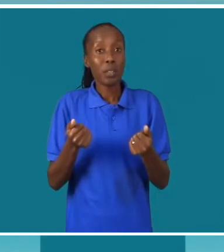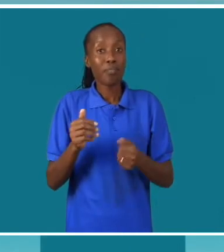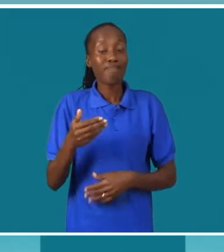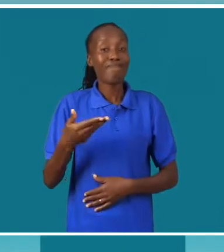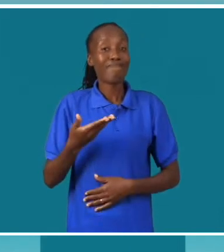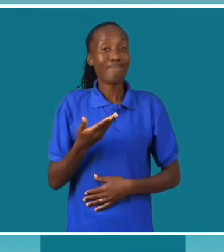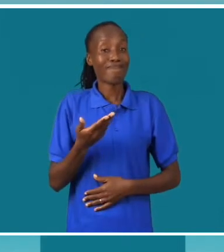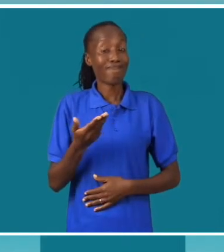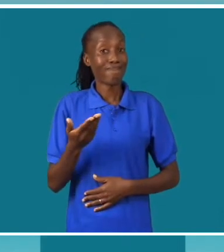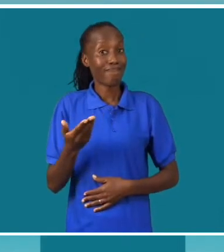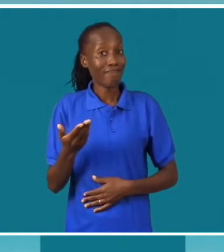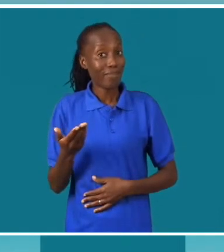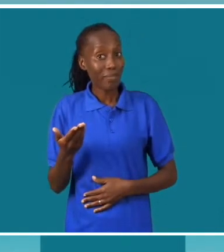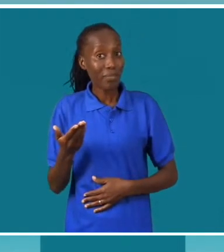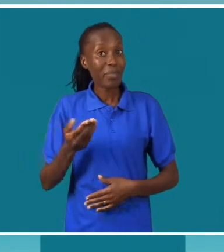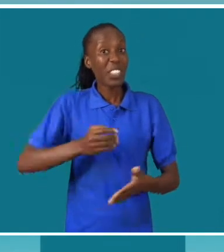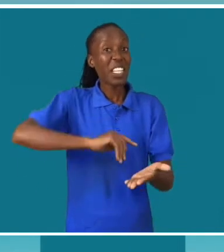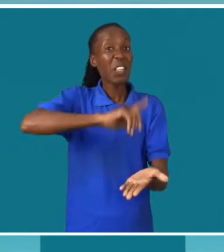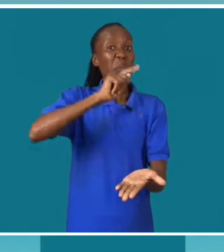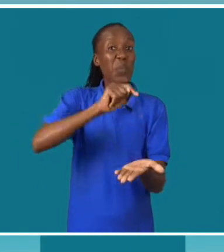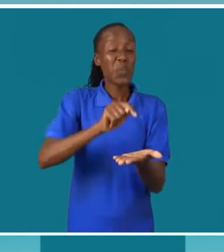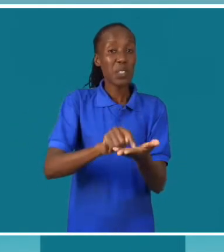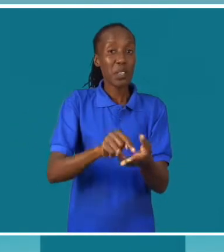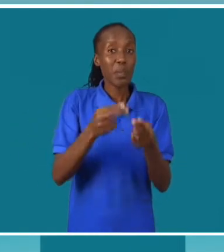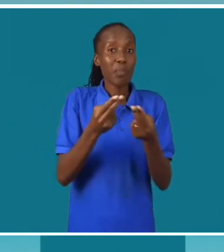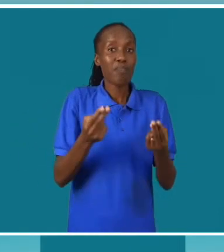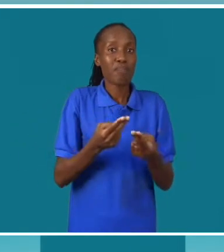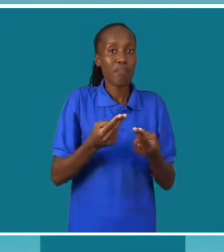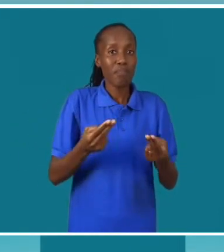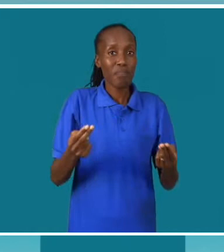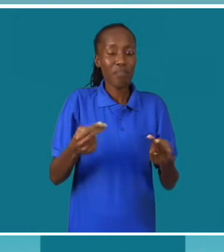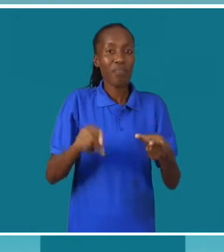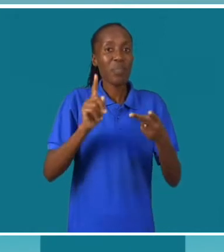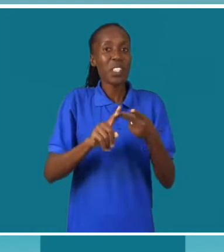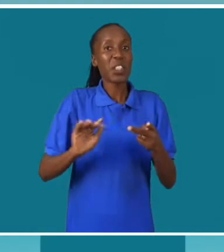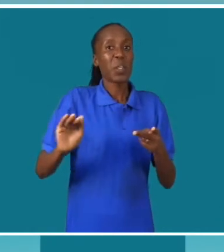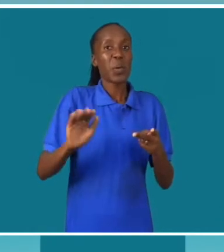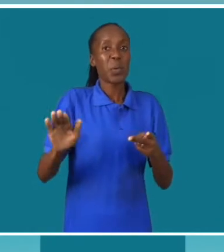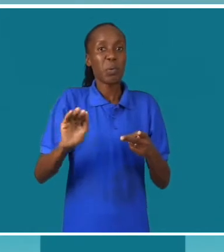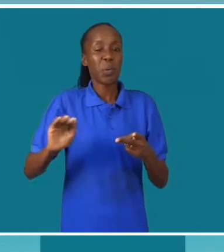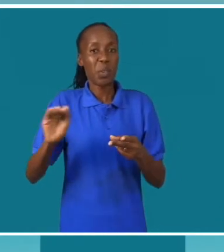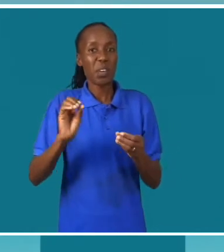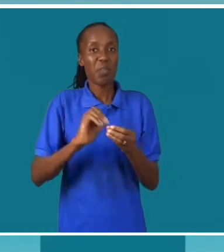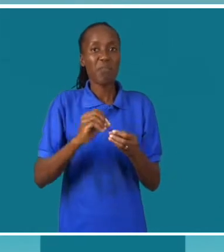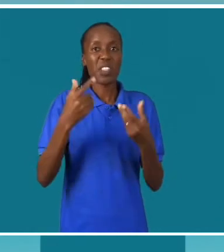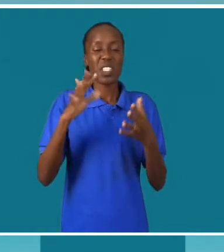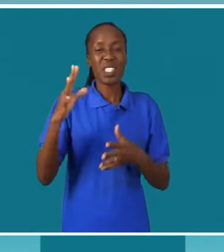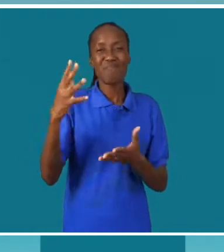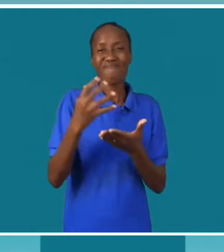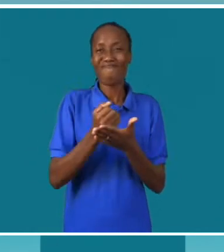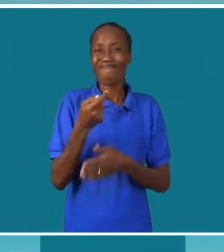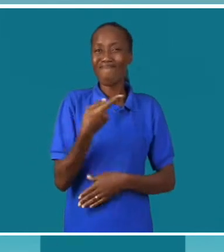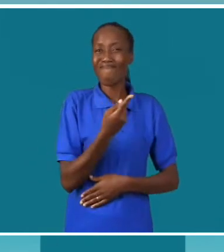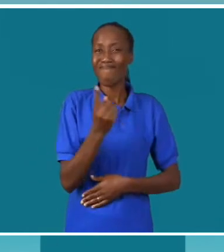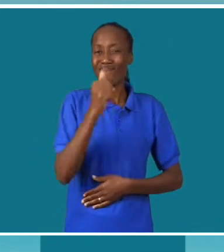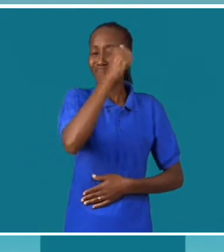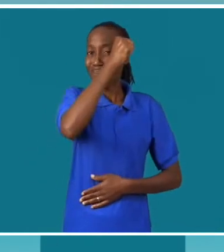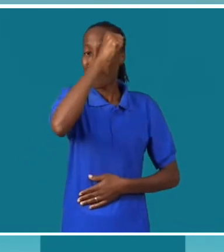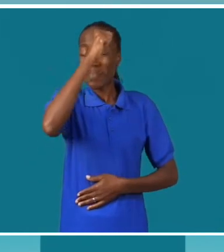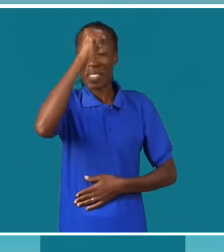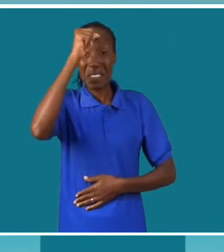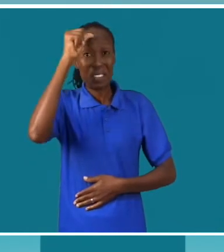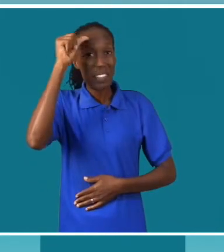dos centros de acomodação, mesmo na comunidade, encontramos essa dificuldade do